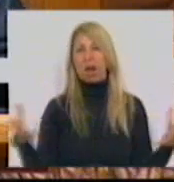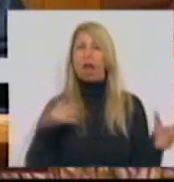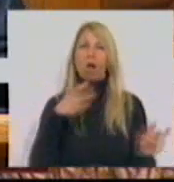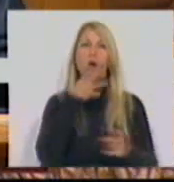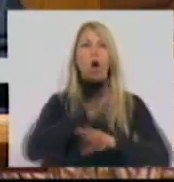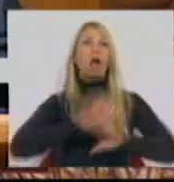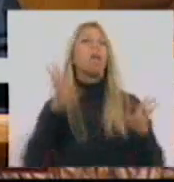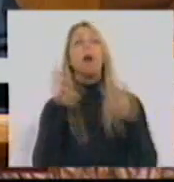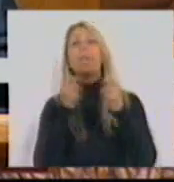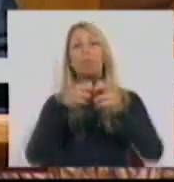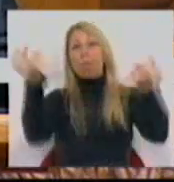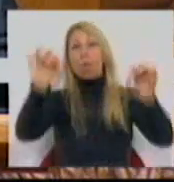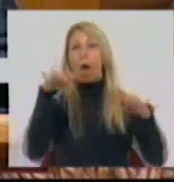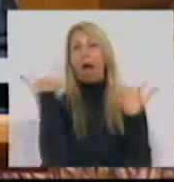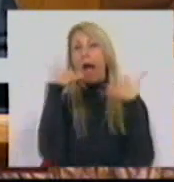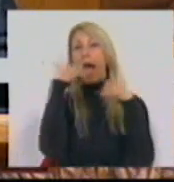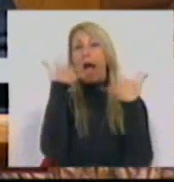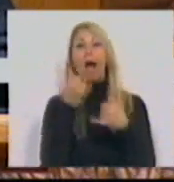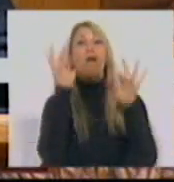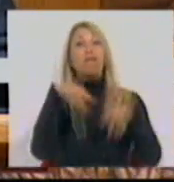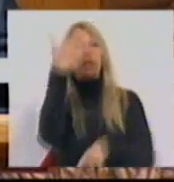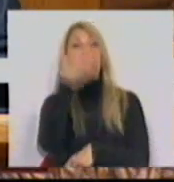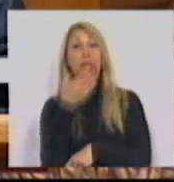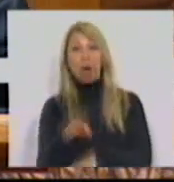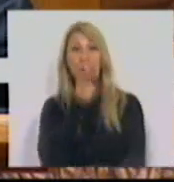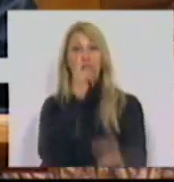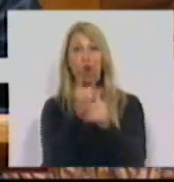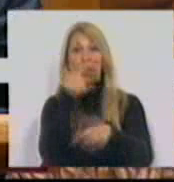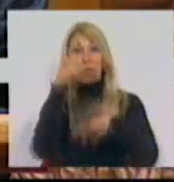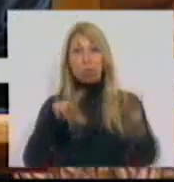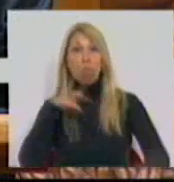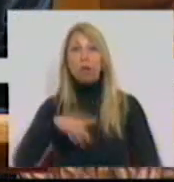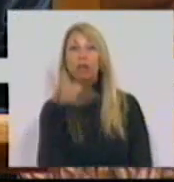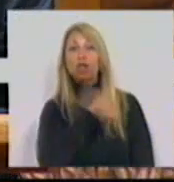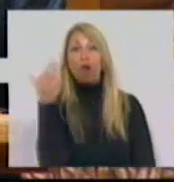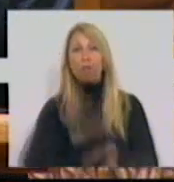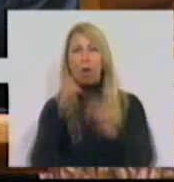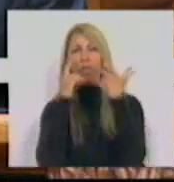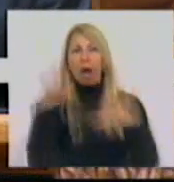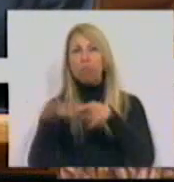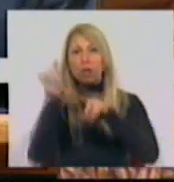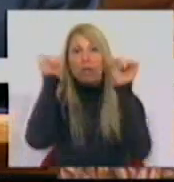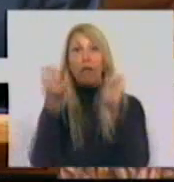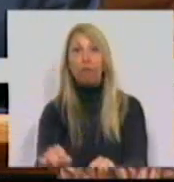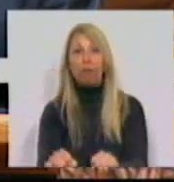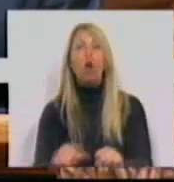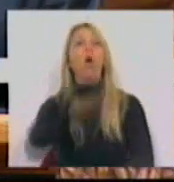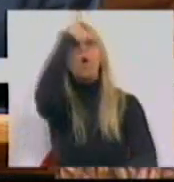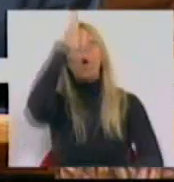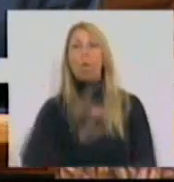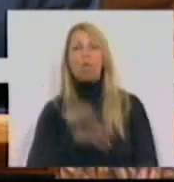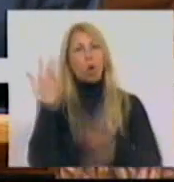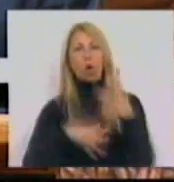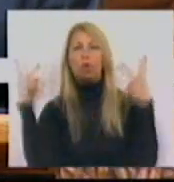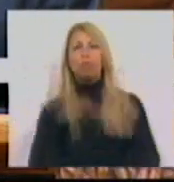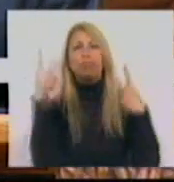problema em se rirem durante um fim de semana, ao mesmo tempo que os portugueses sofrem com as suas políticas. Um Governo que continua a cortar nas